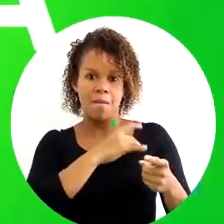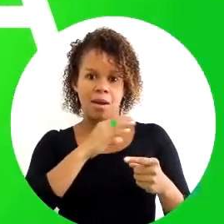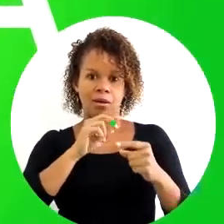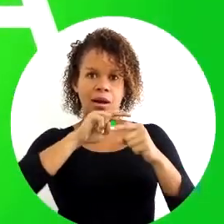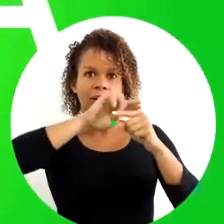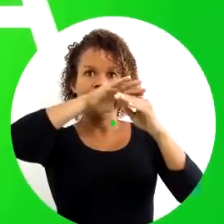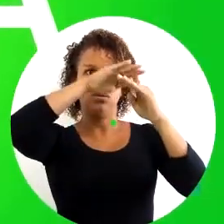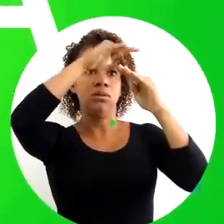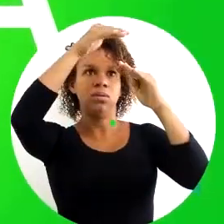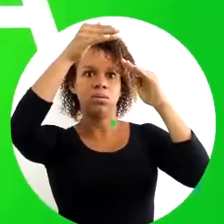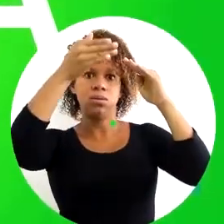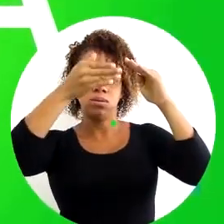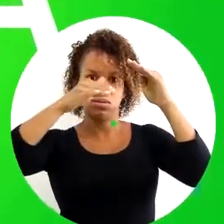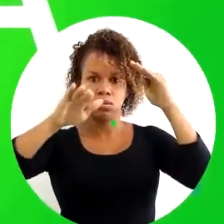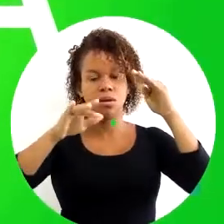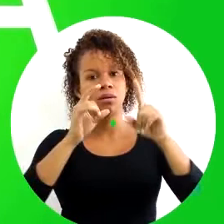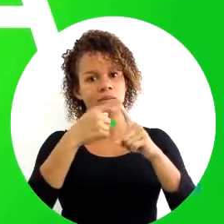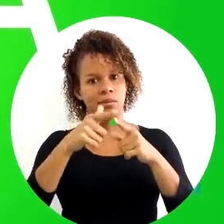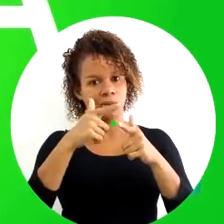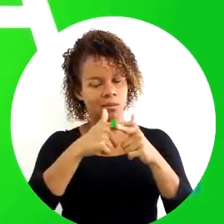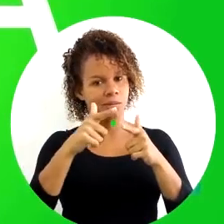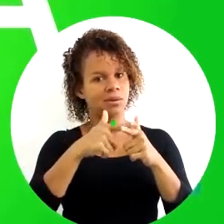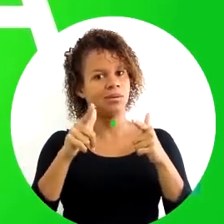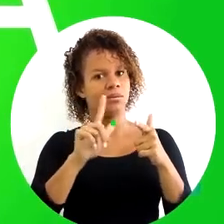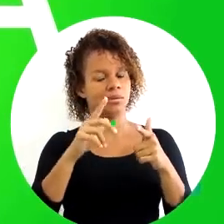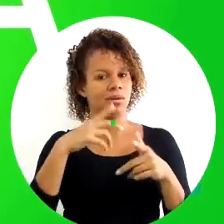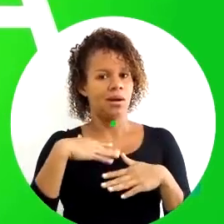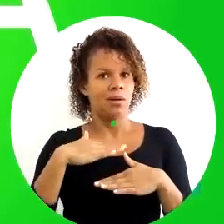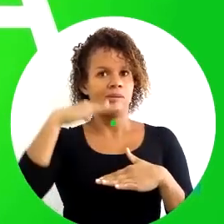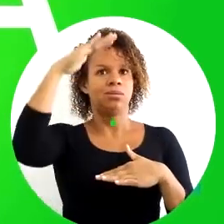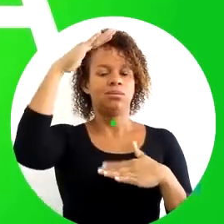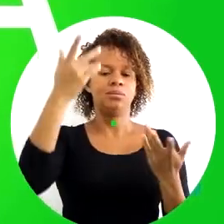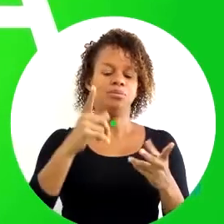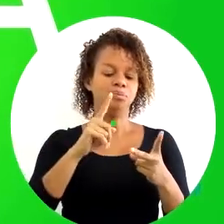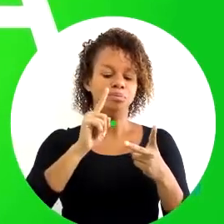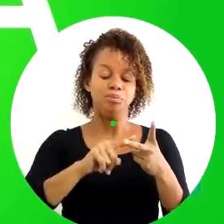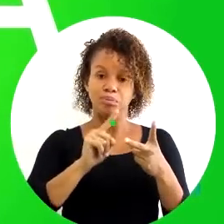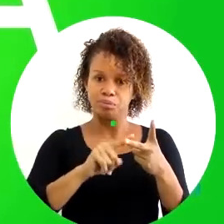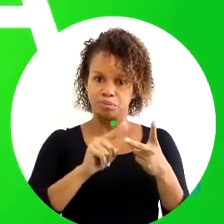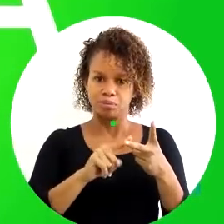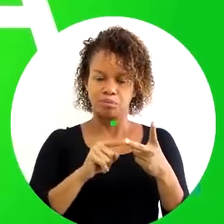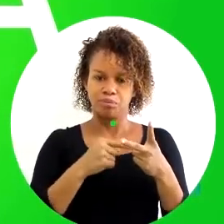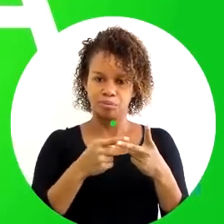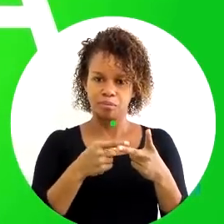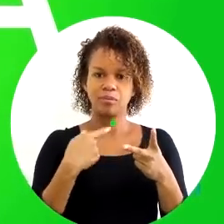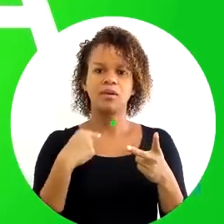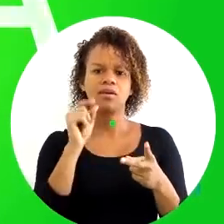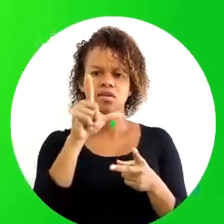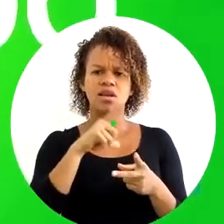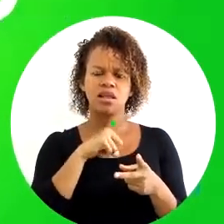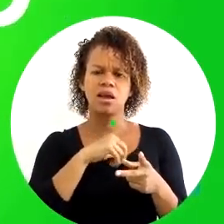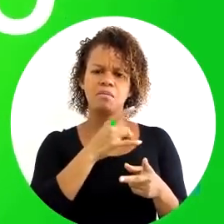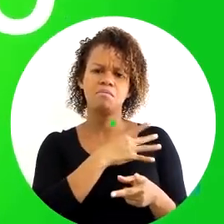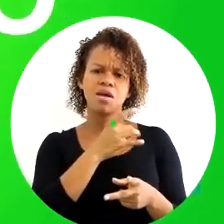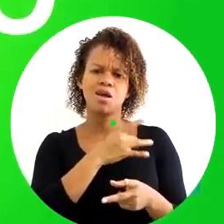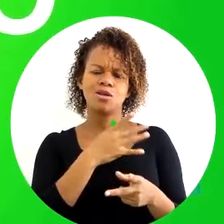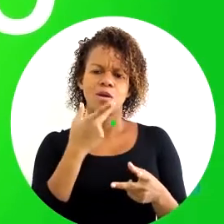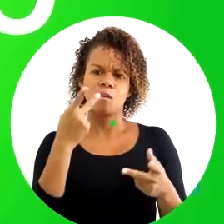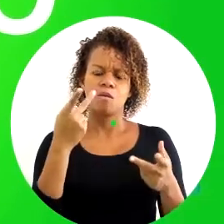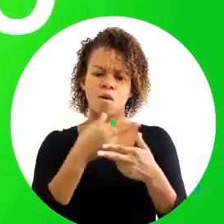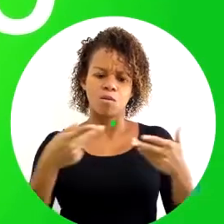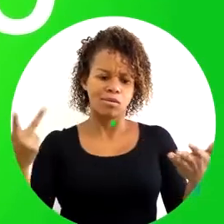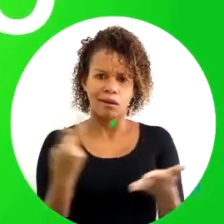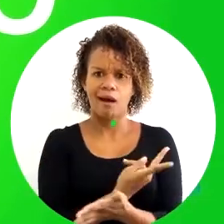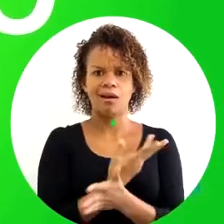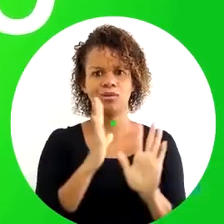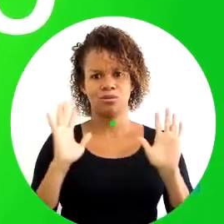medo de altura, um dos problemas graves de pular de paraquedas é o medo de altura. Uma outra questão importante é que você tem medo de que